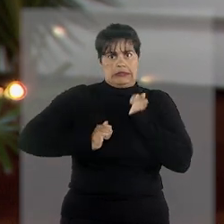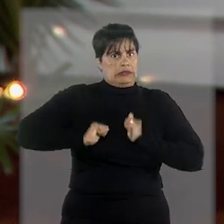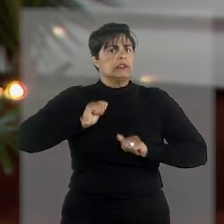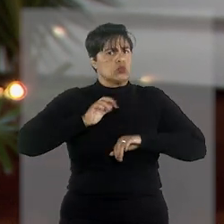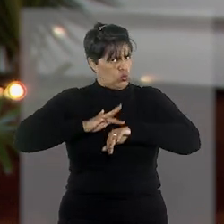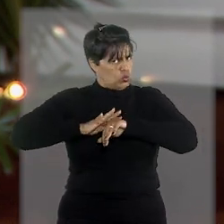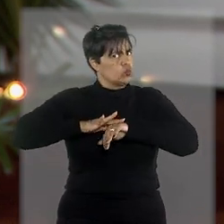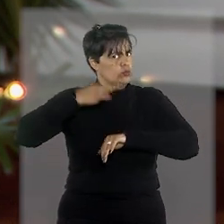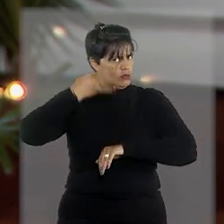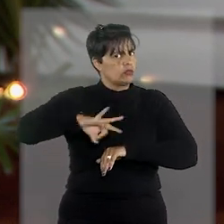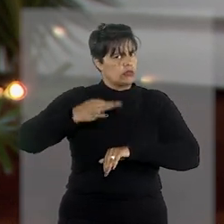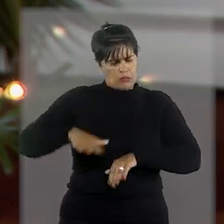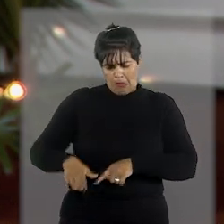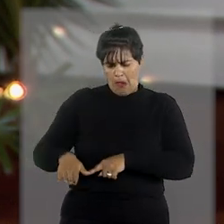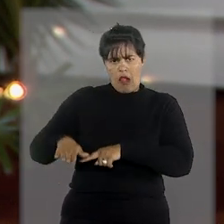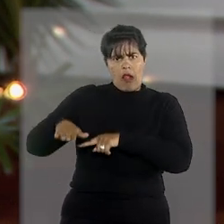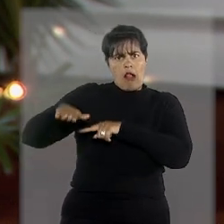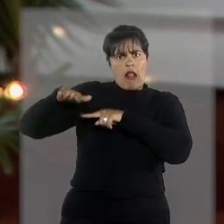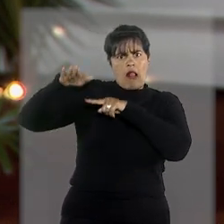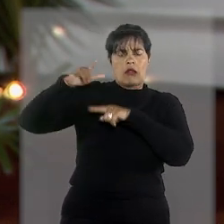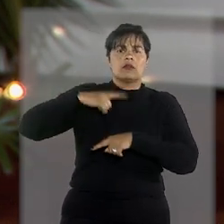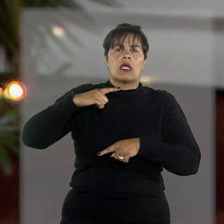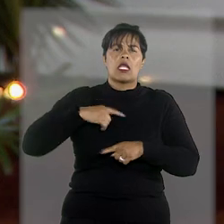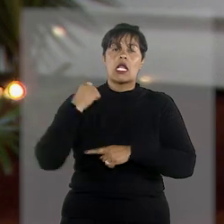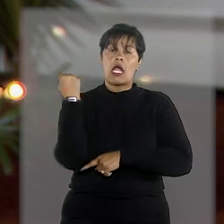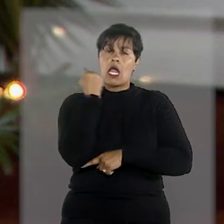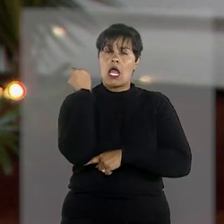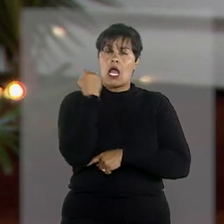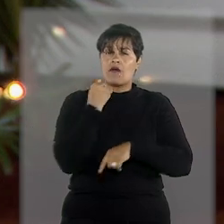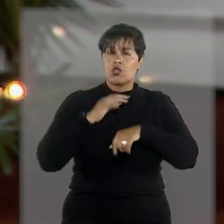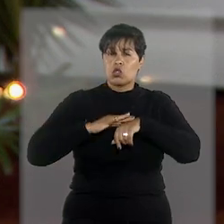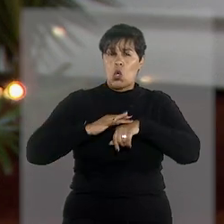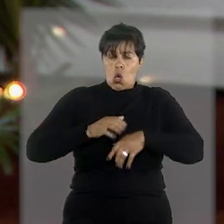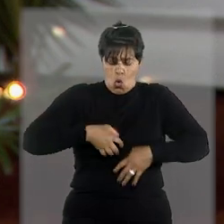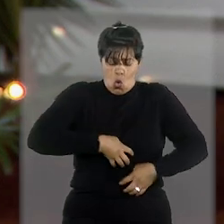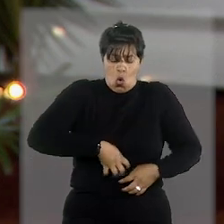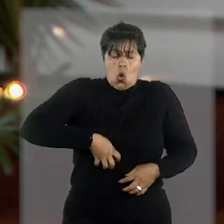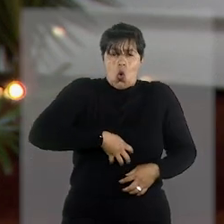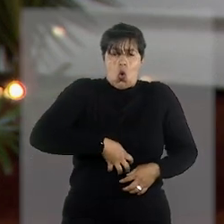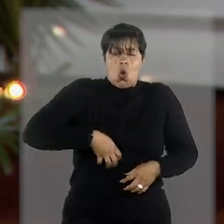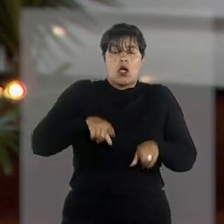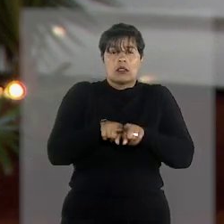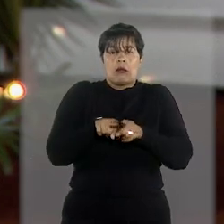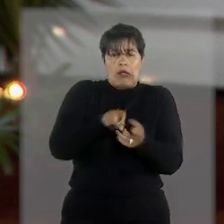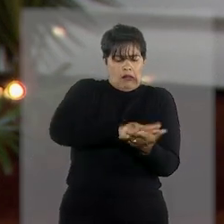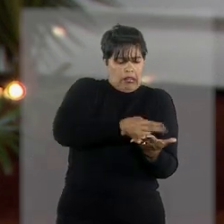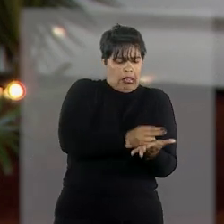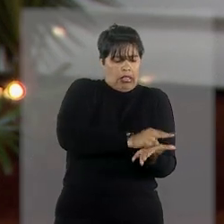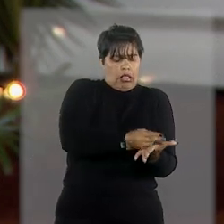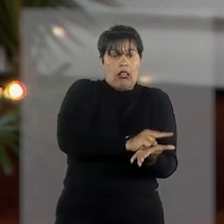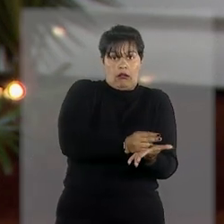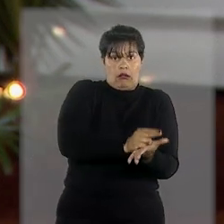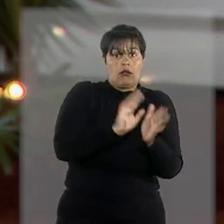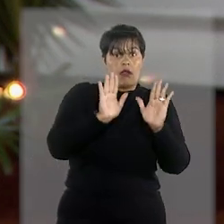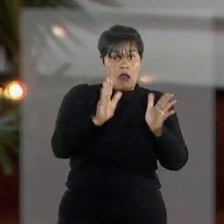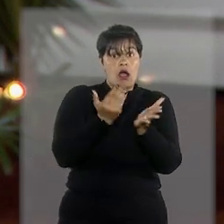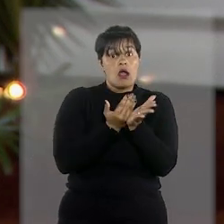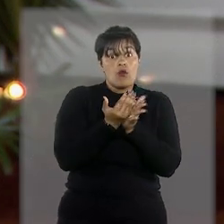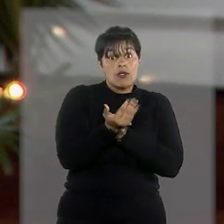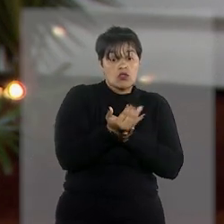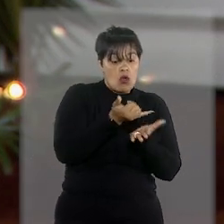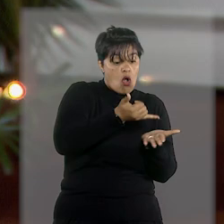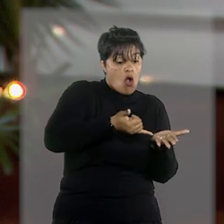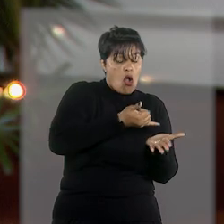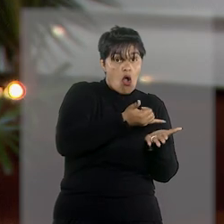desde criança com graves dores de estômago e distúrbios do sono. Assim, o homem iniciou o tratamento com óleo de cannabis